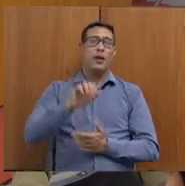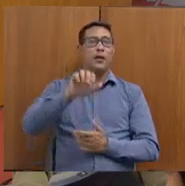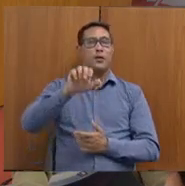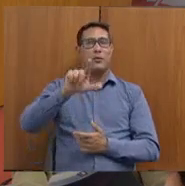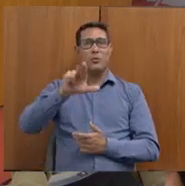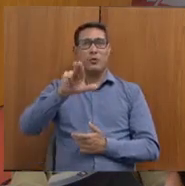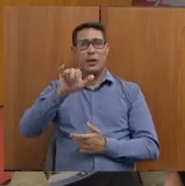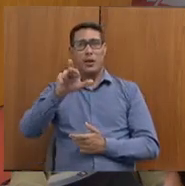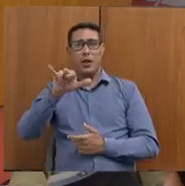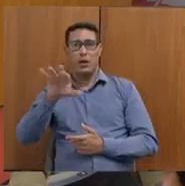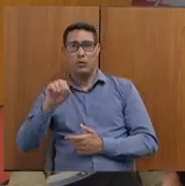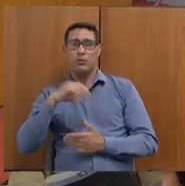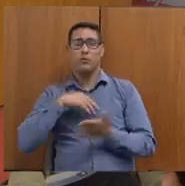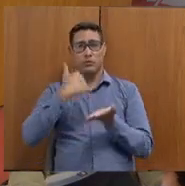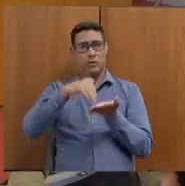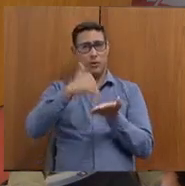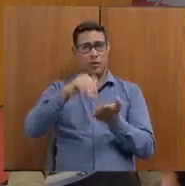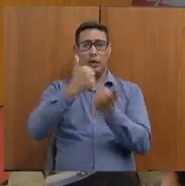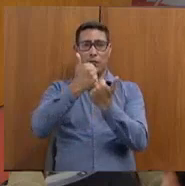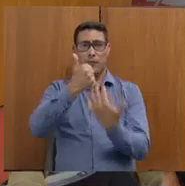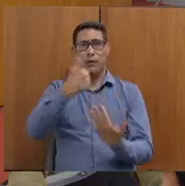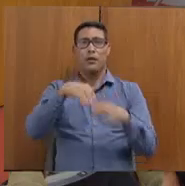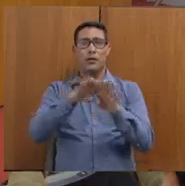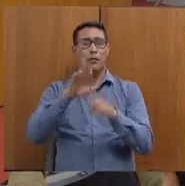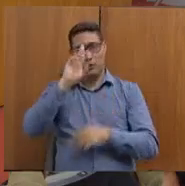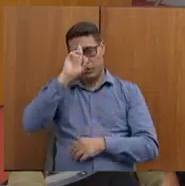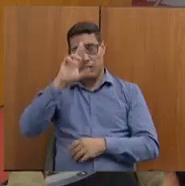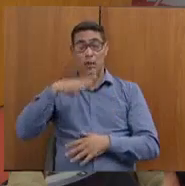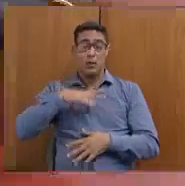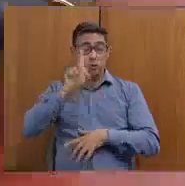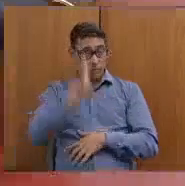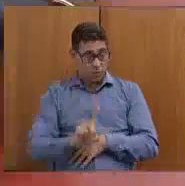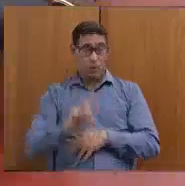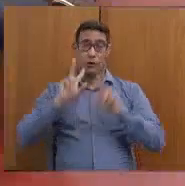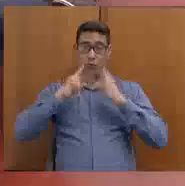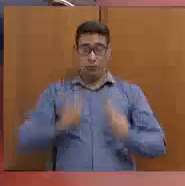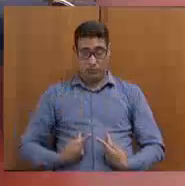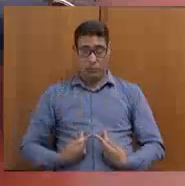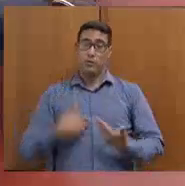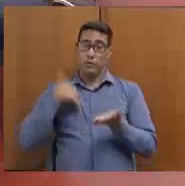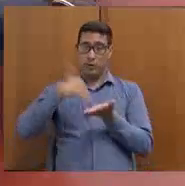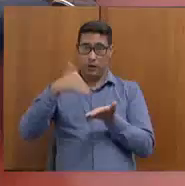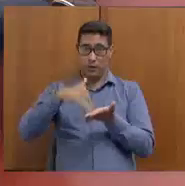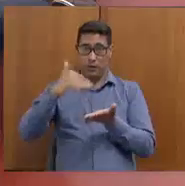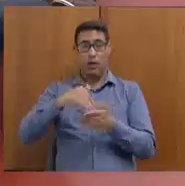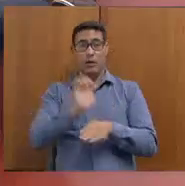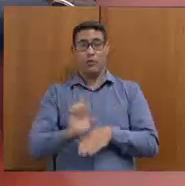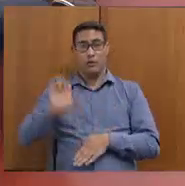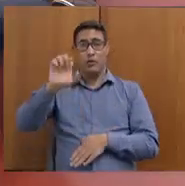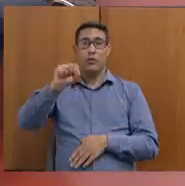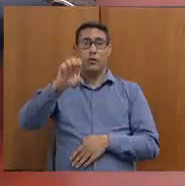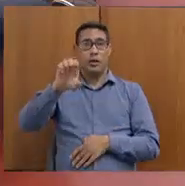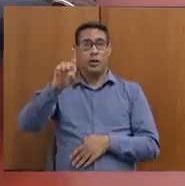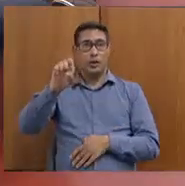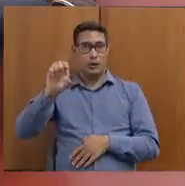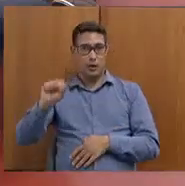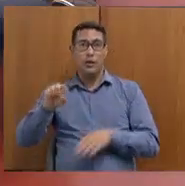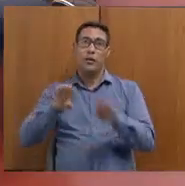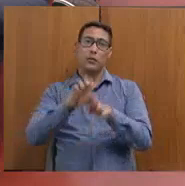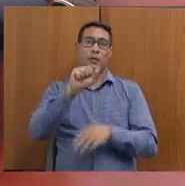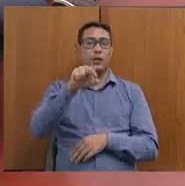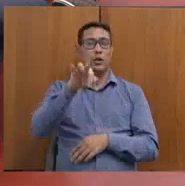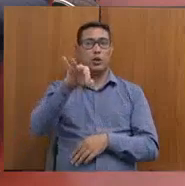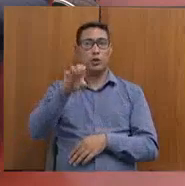Campos, subsecretário de Direitos Humanos da Secretaria de Estado de Desenvolvimento Social, CEDESI. Antônio Eduardo